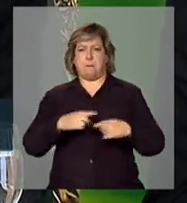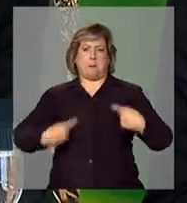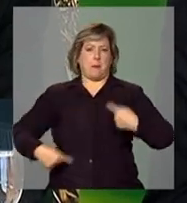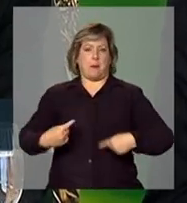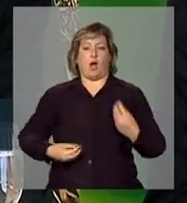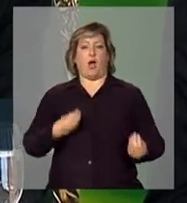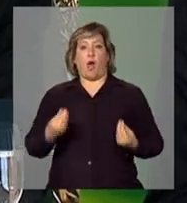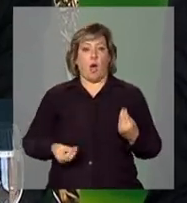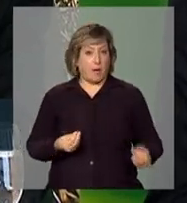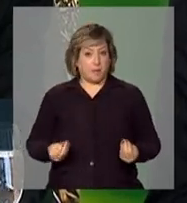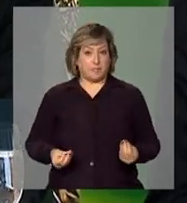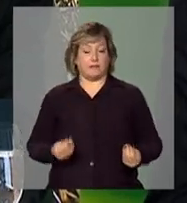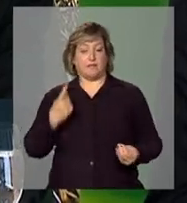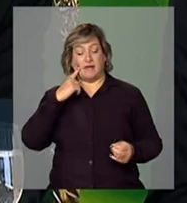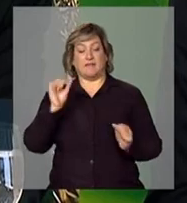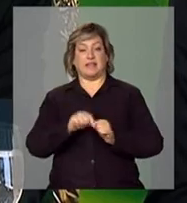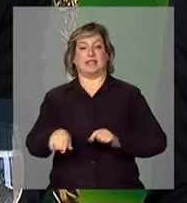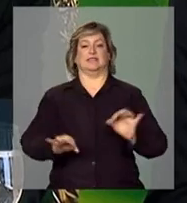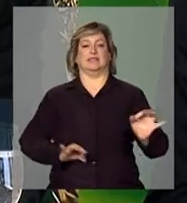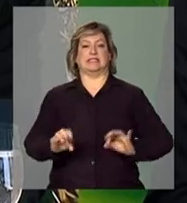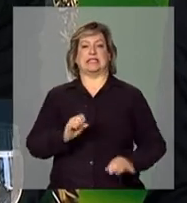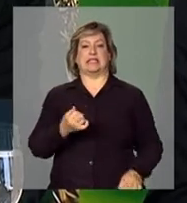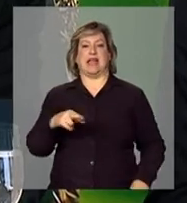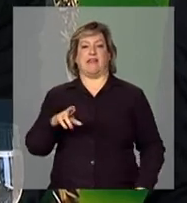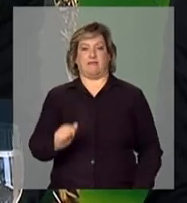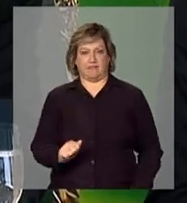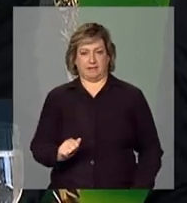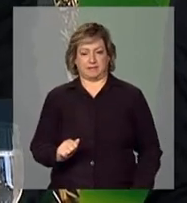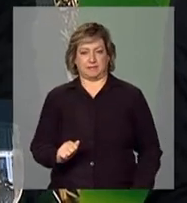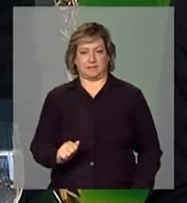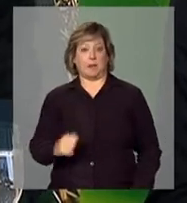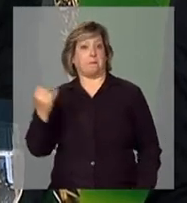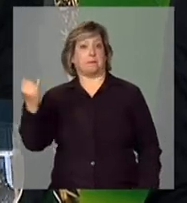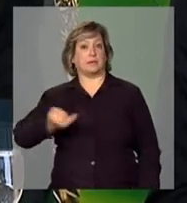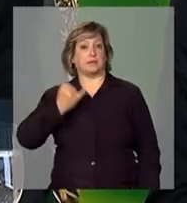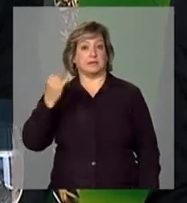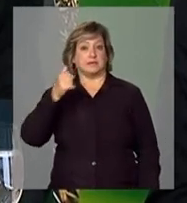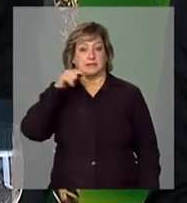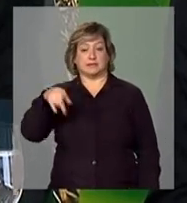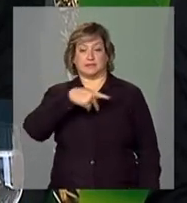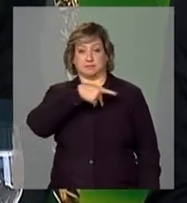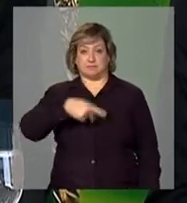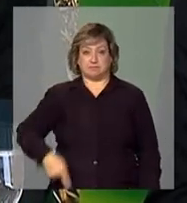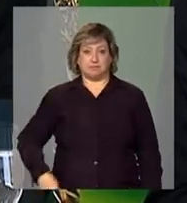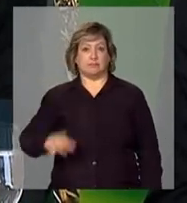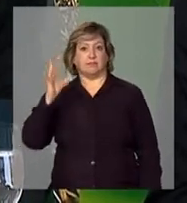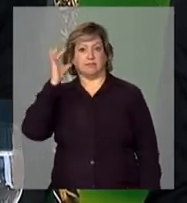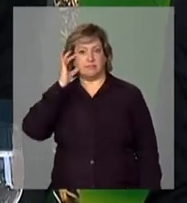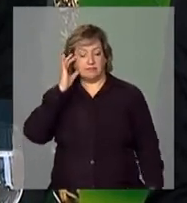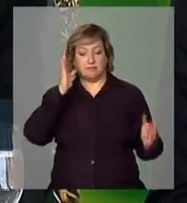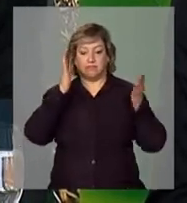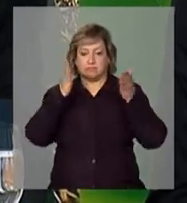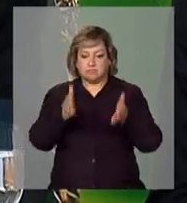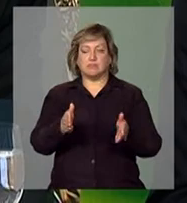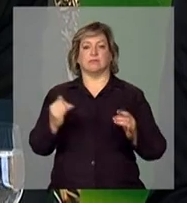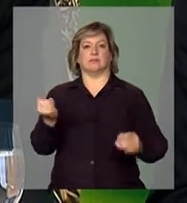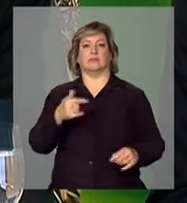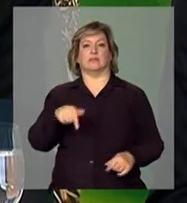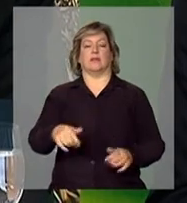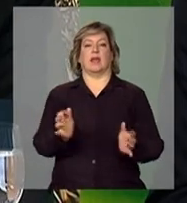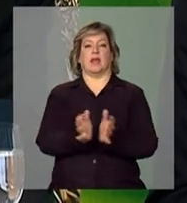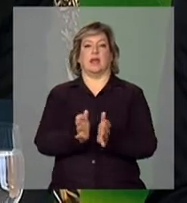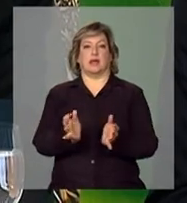discutir justamente esse Plano Safra. A importância que a presidenta dá ao setor